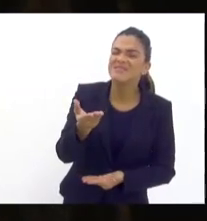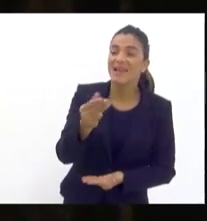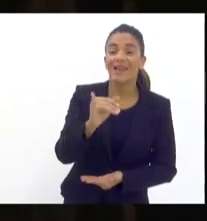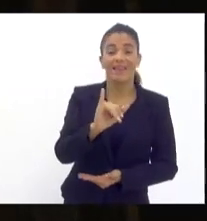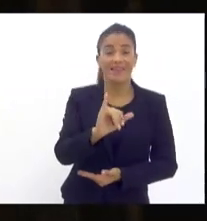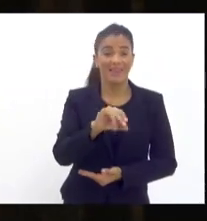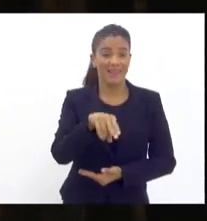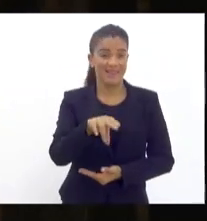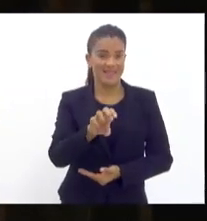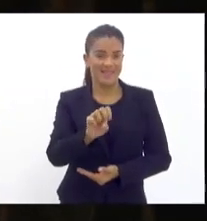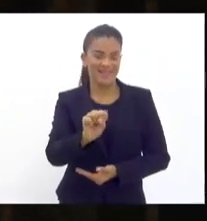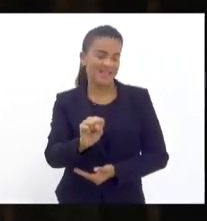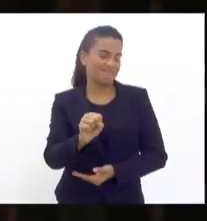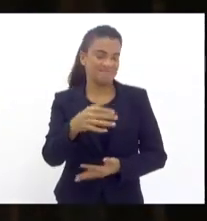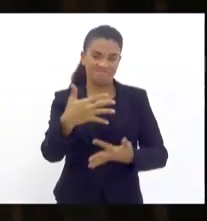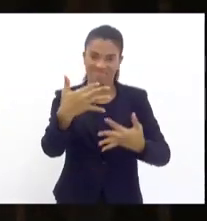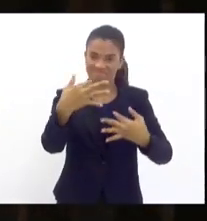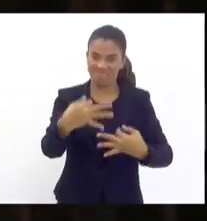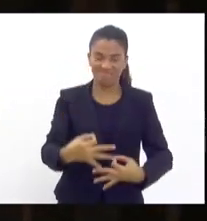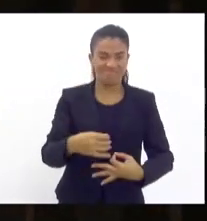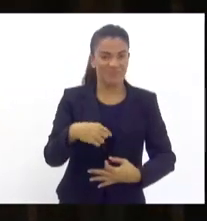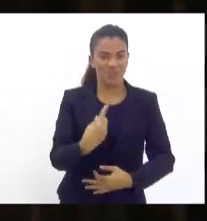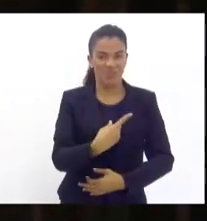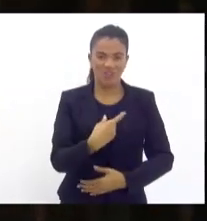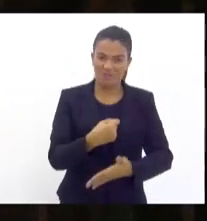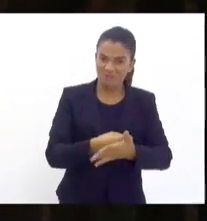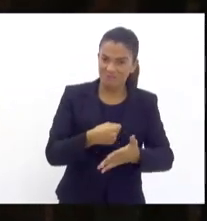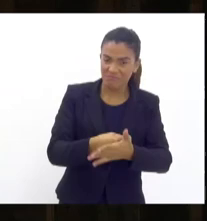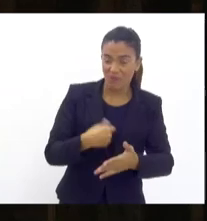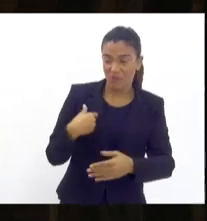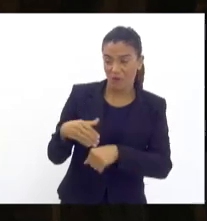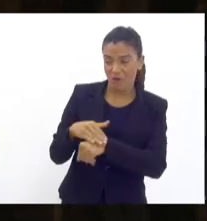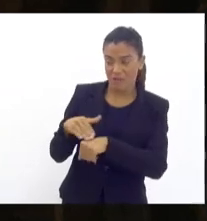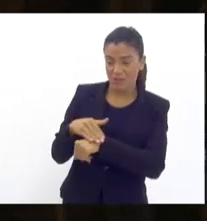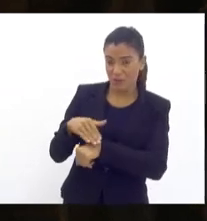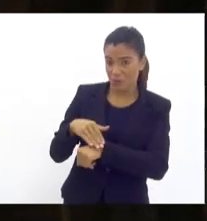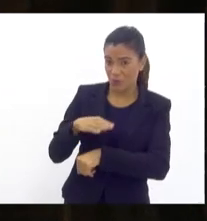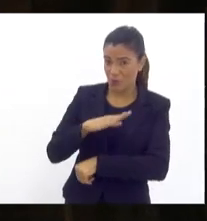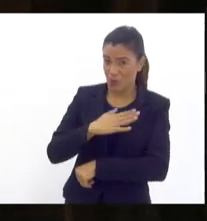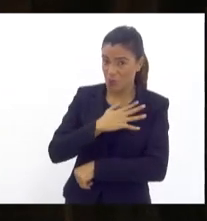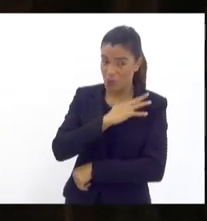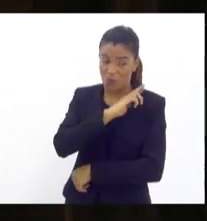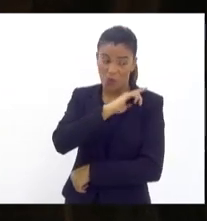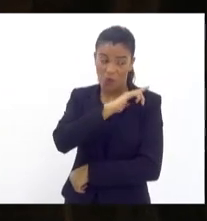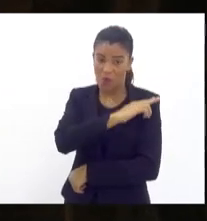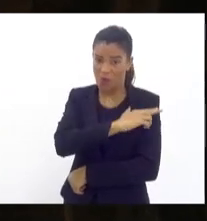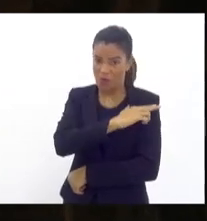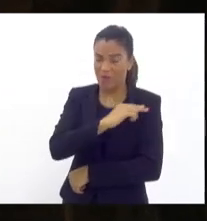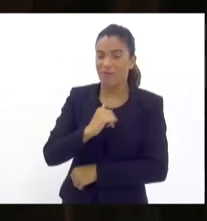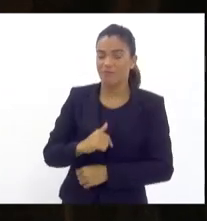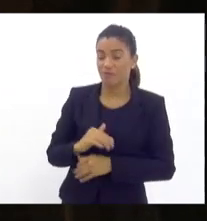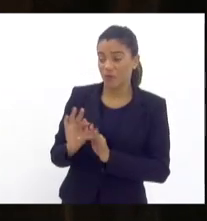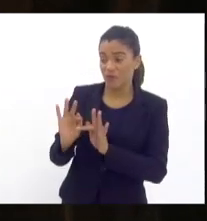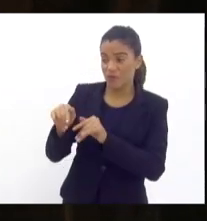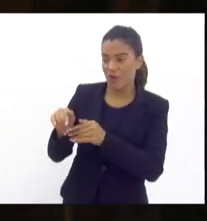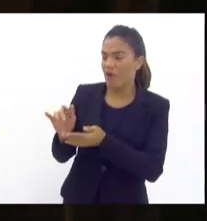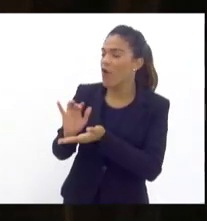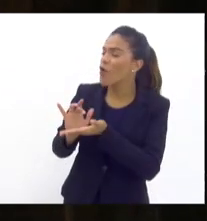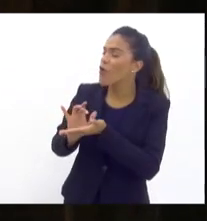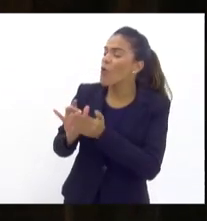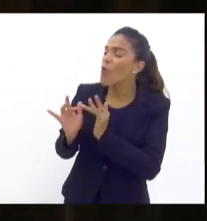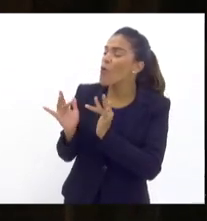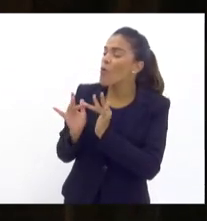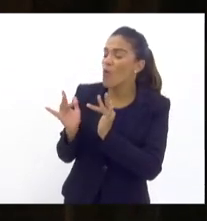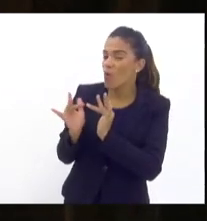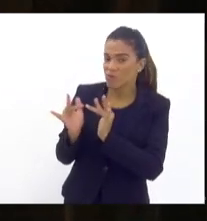Inês, pode ter certeza que a vai fazer de tudo. Estava ali conversando com o coronel Olival, ao término aqui da audiência, ele vai pegar o contato da